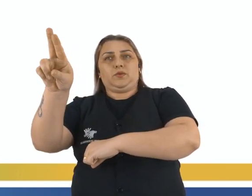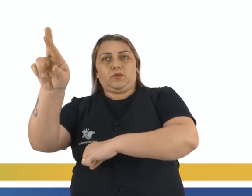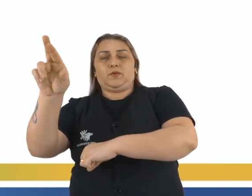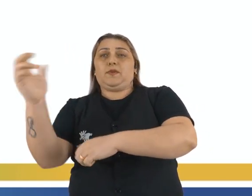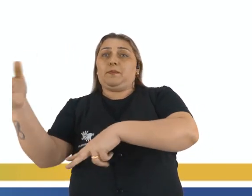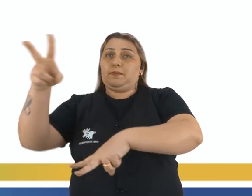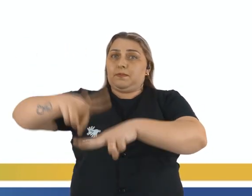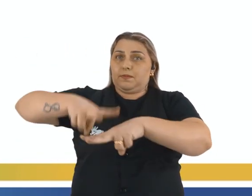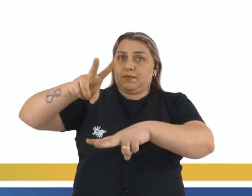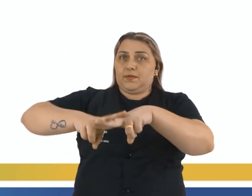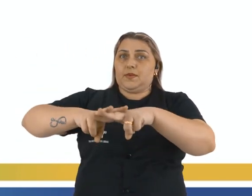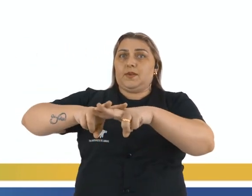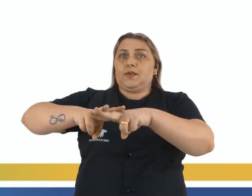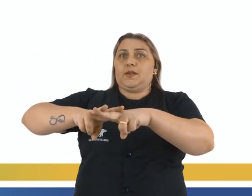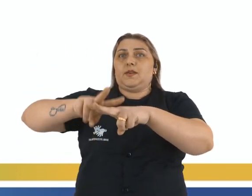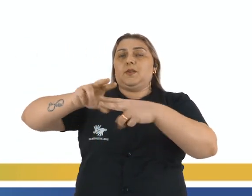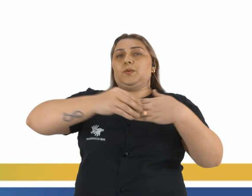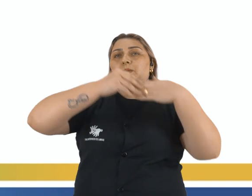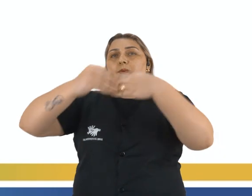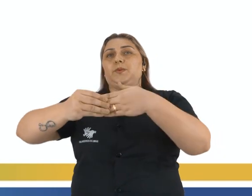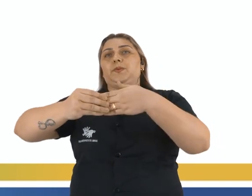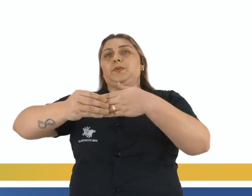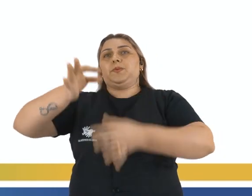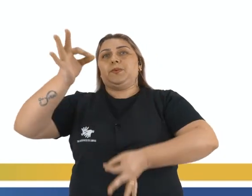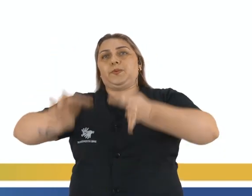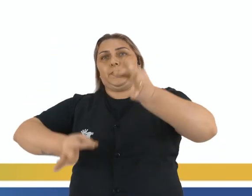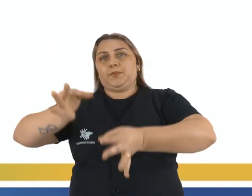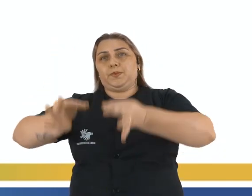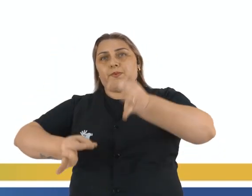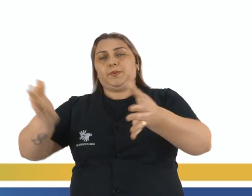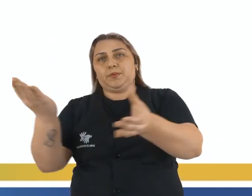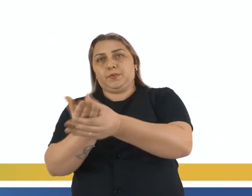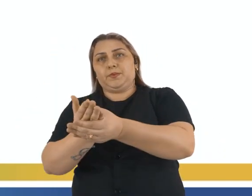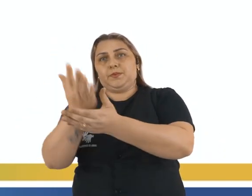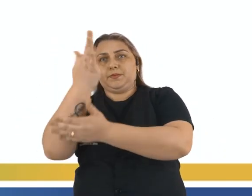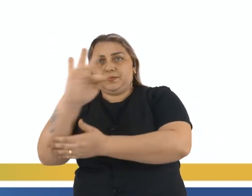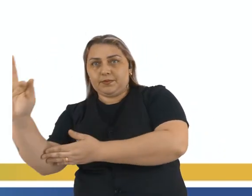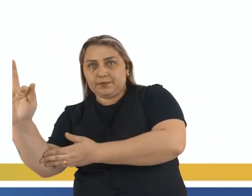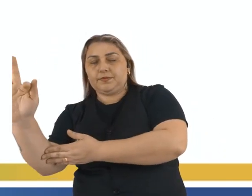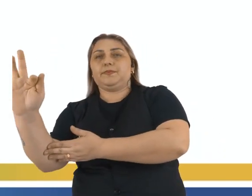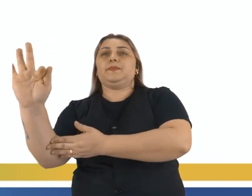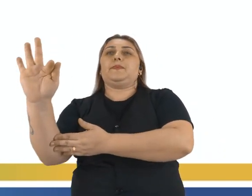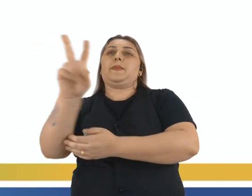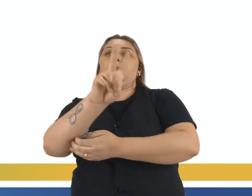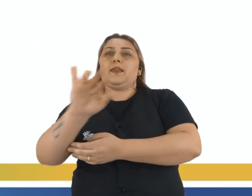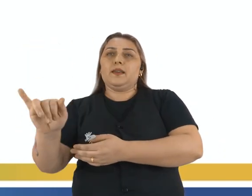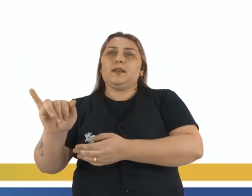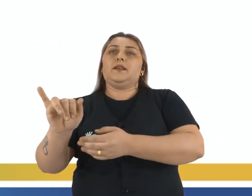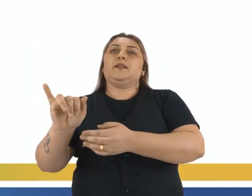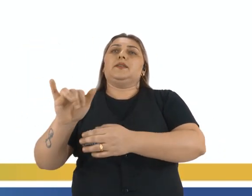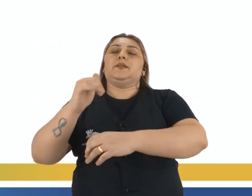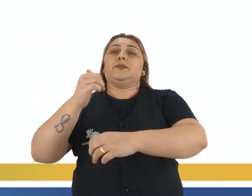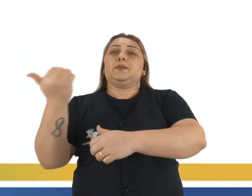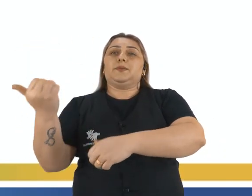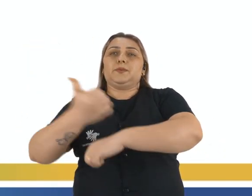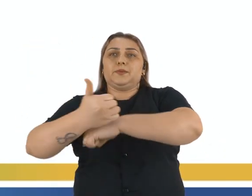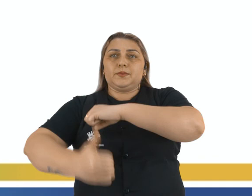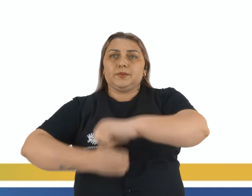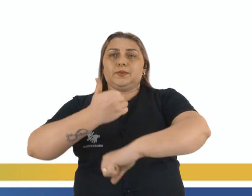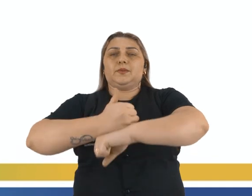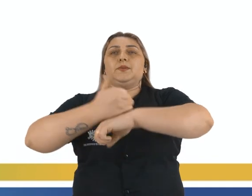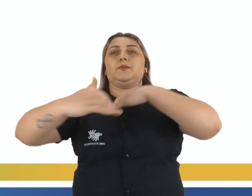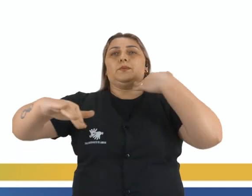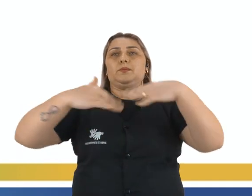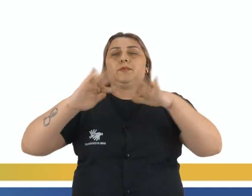julgamento na França, e o Jacques de Salines, que vai acabar liderando esse movimento